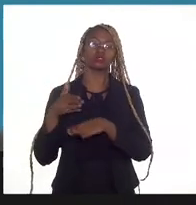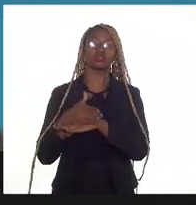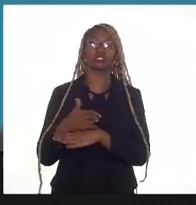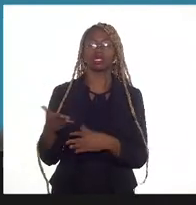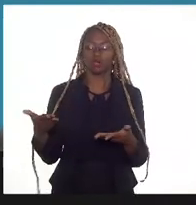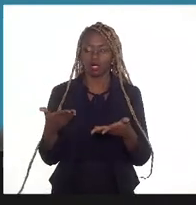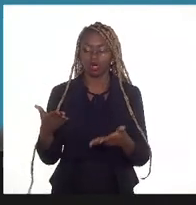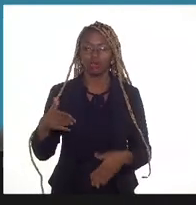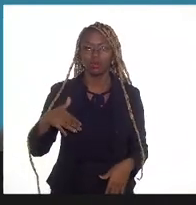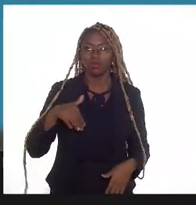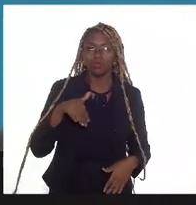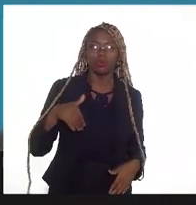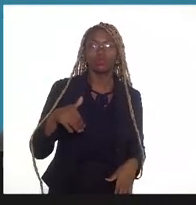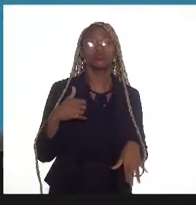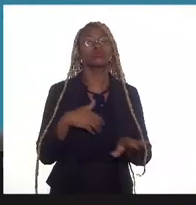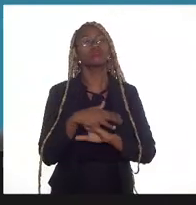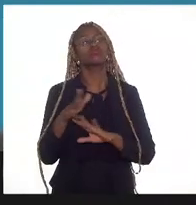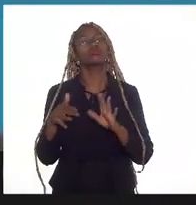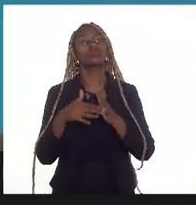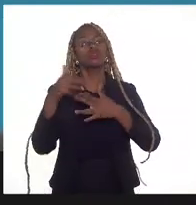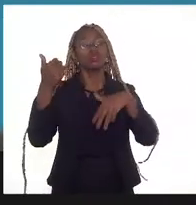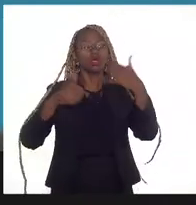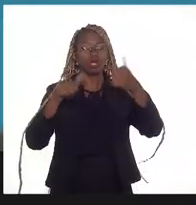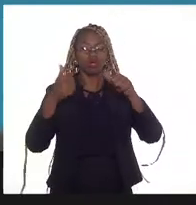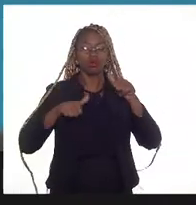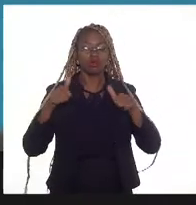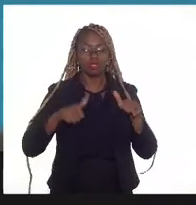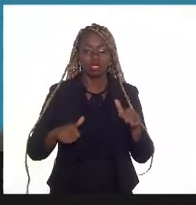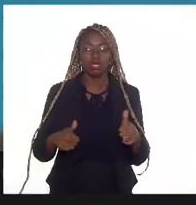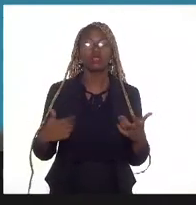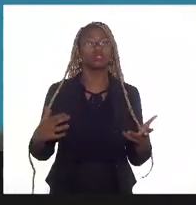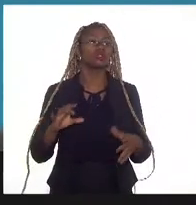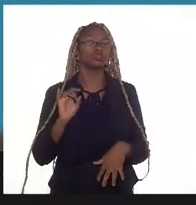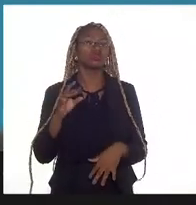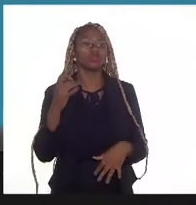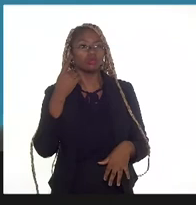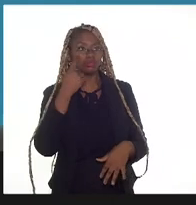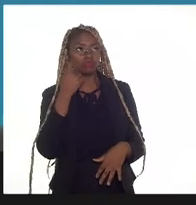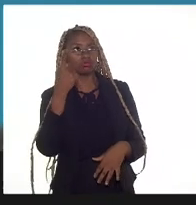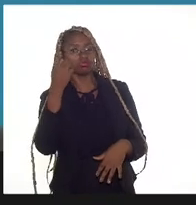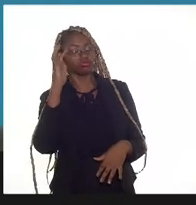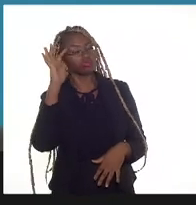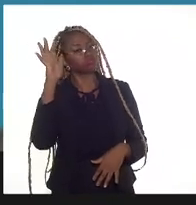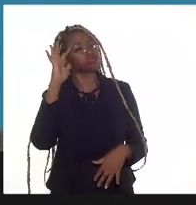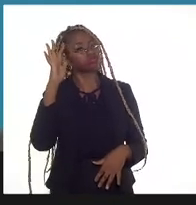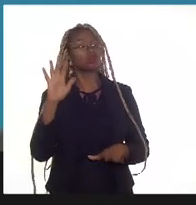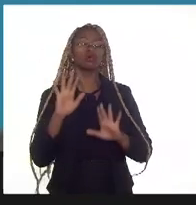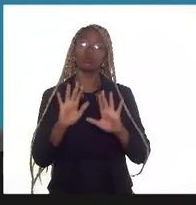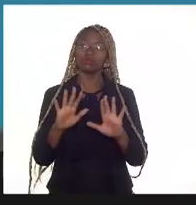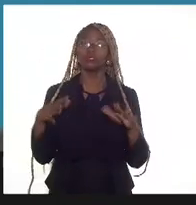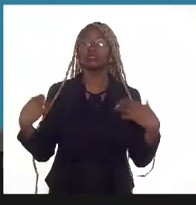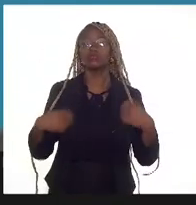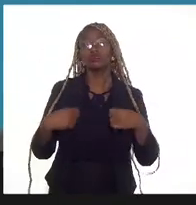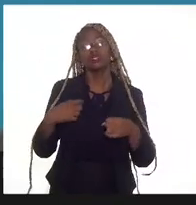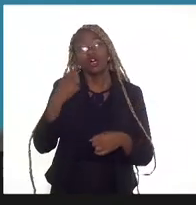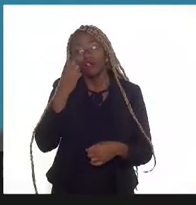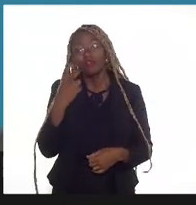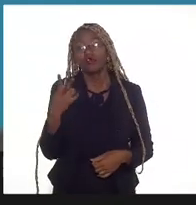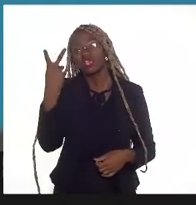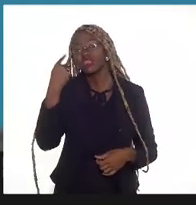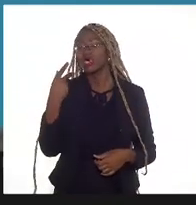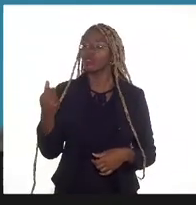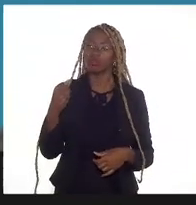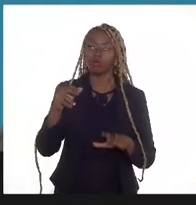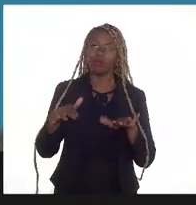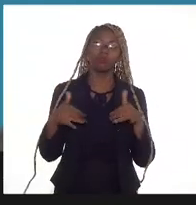análises que vão vir pela frente, é só uma projeção, mas a gente entender que isso é natural e é a melhor opção,